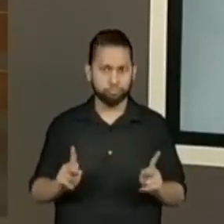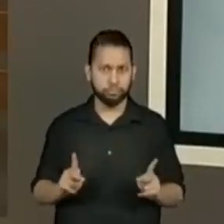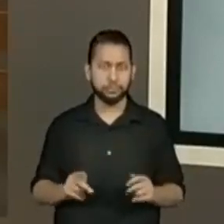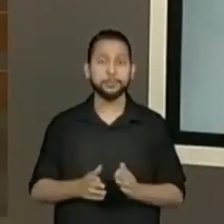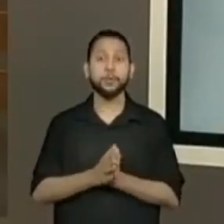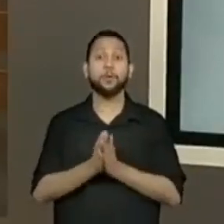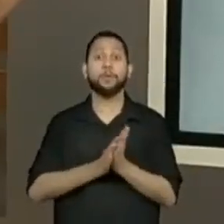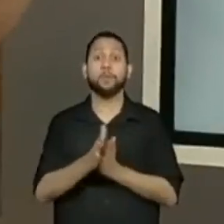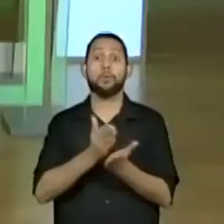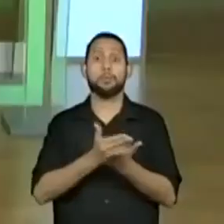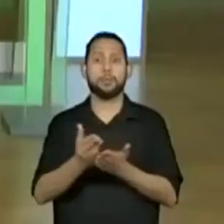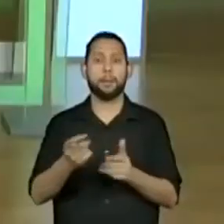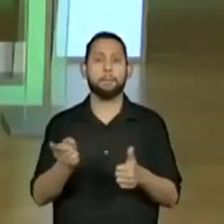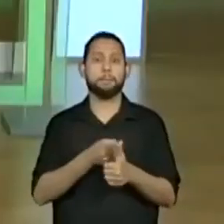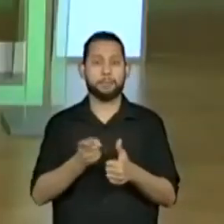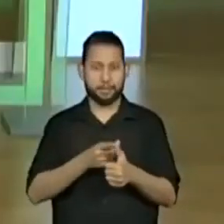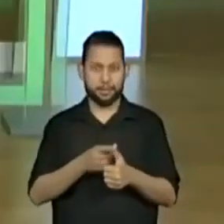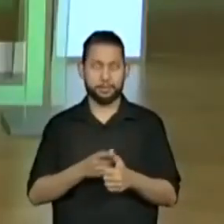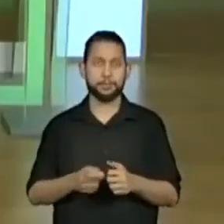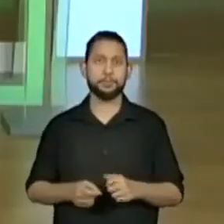Então, vamos lá para a primeira coisa.